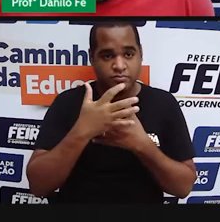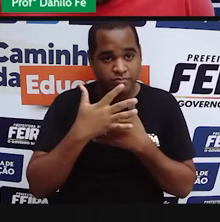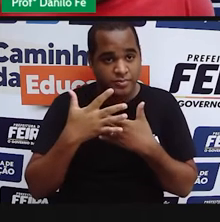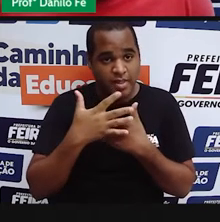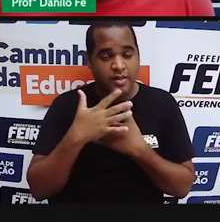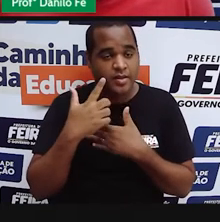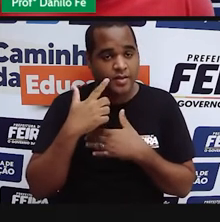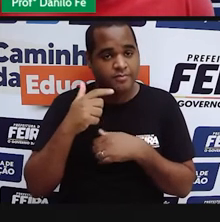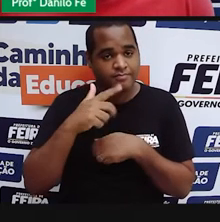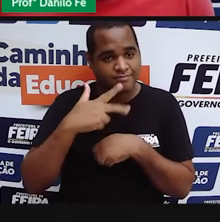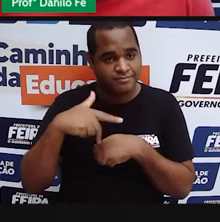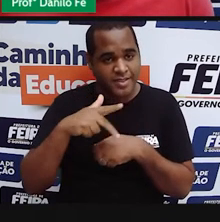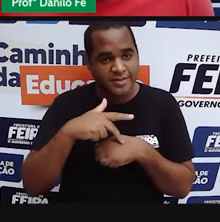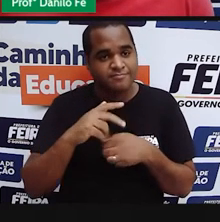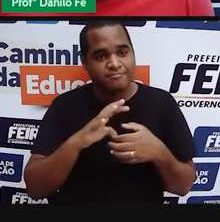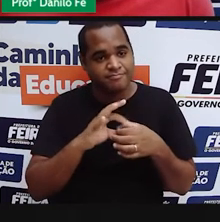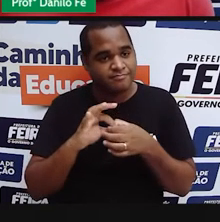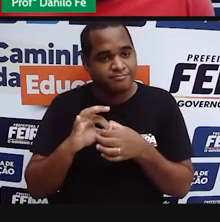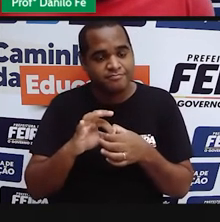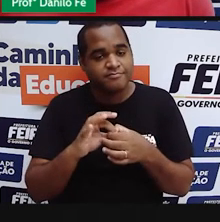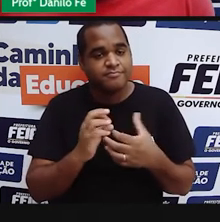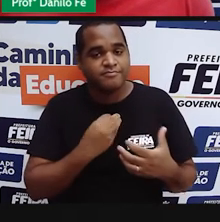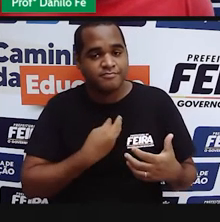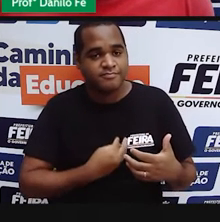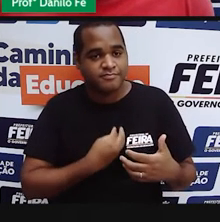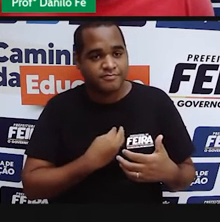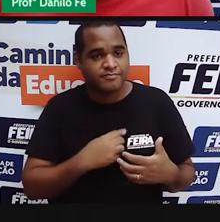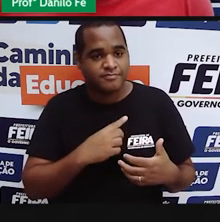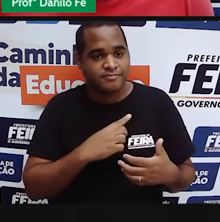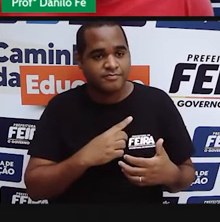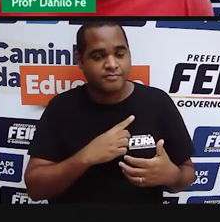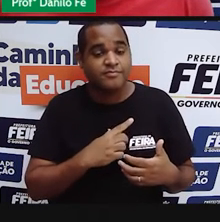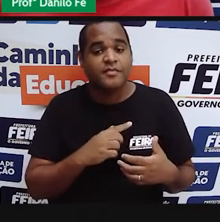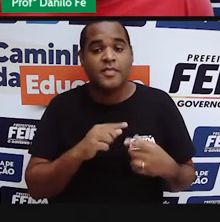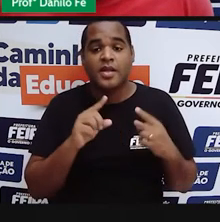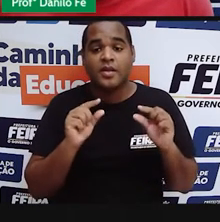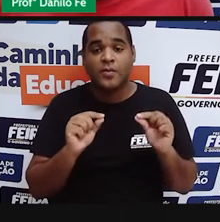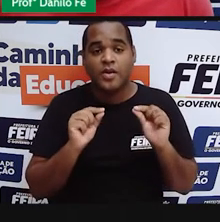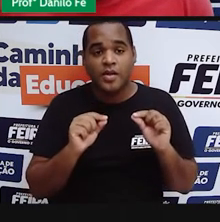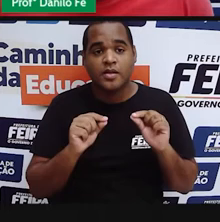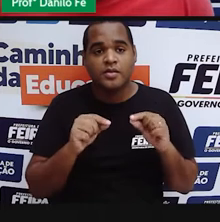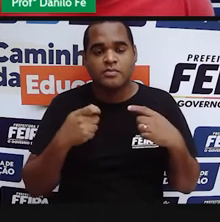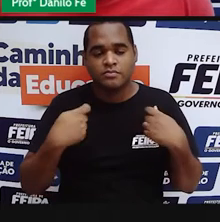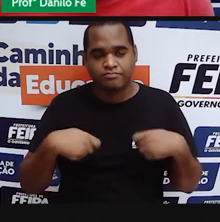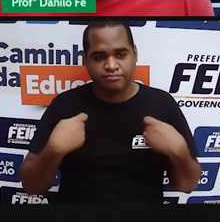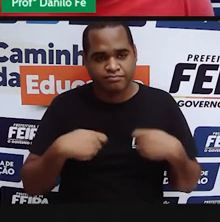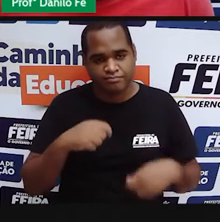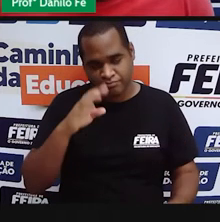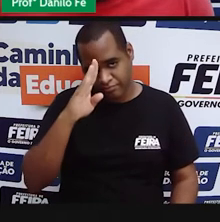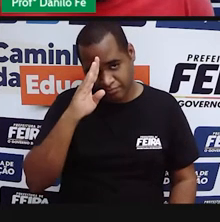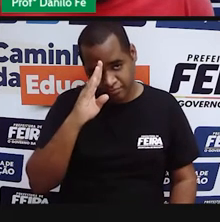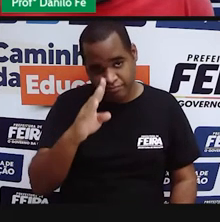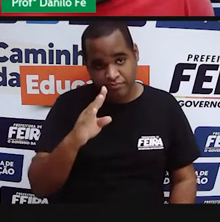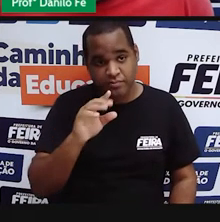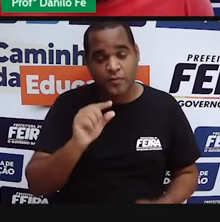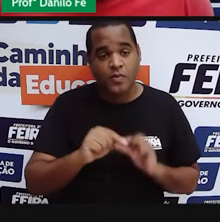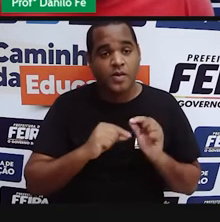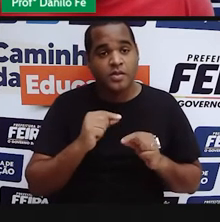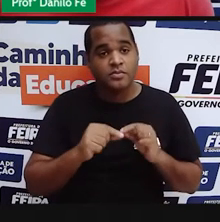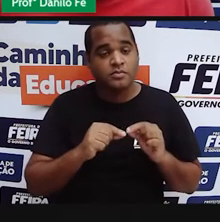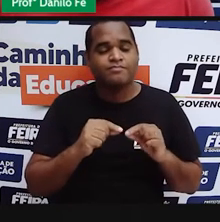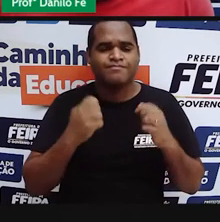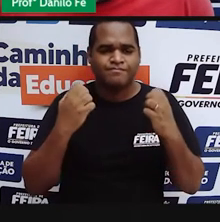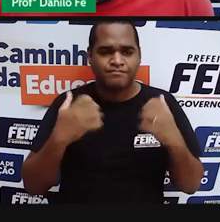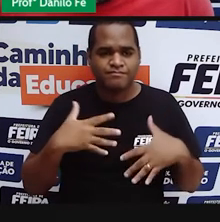as cidades e formar um país. Ele considerava que a comunidade dele precisava de um governo forte,